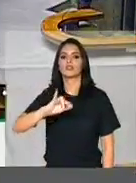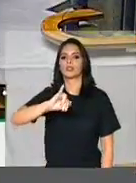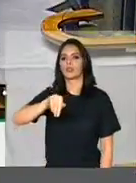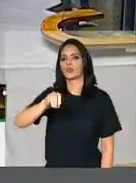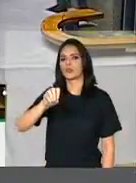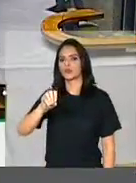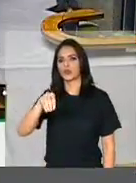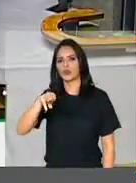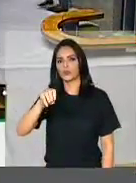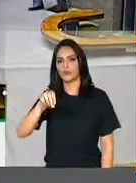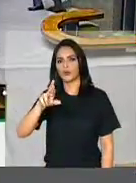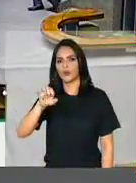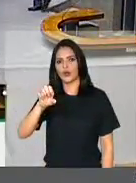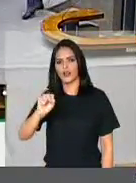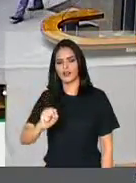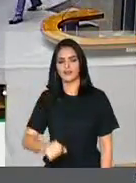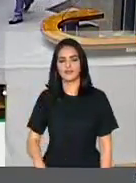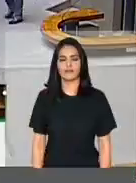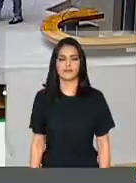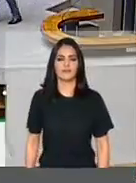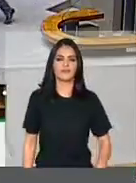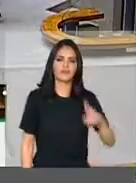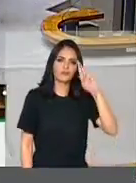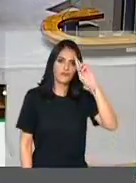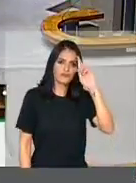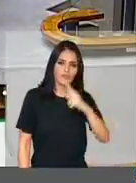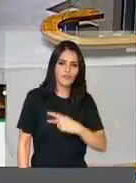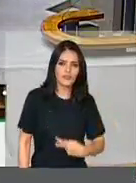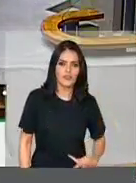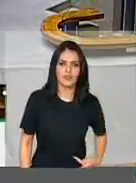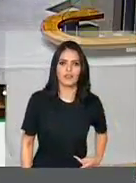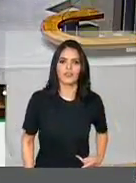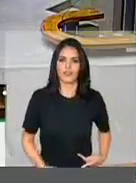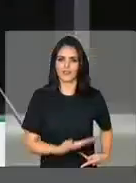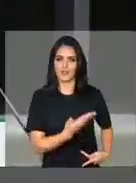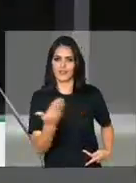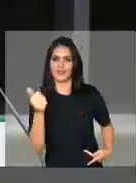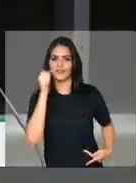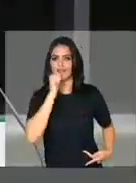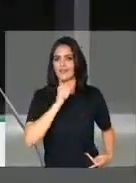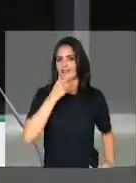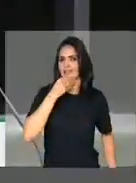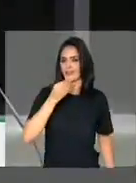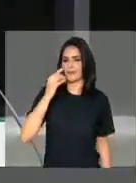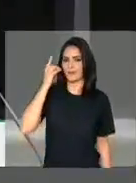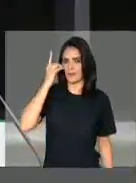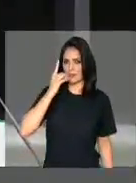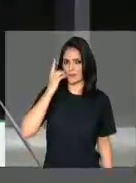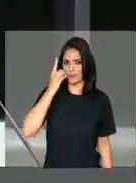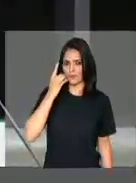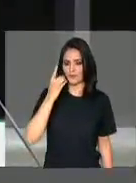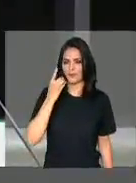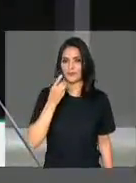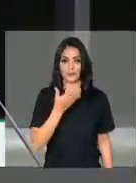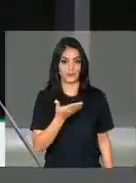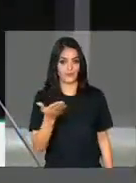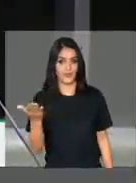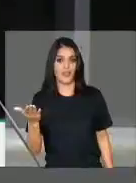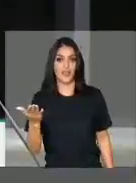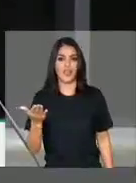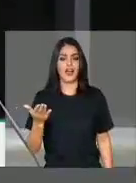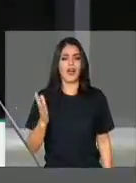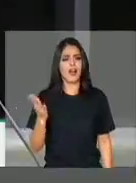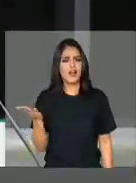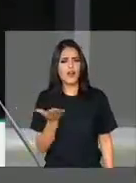Marcos Pestano. Senhor presidente, caros deputados e deputadas, trago aqui um